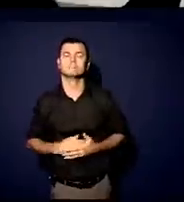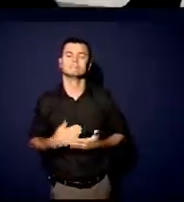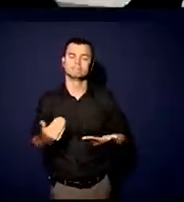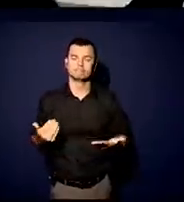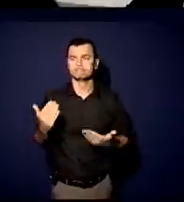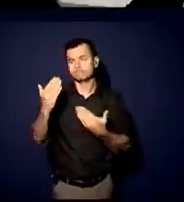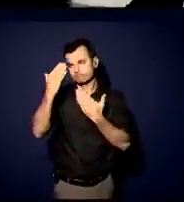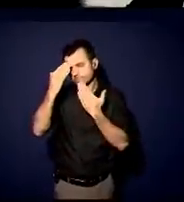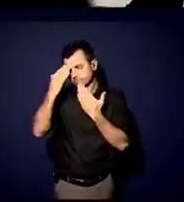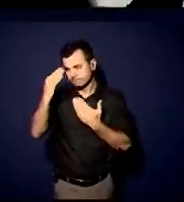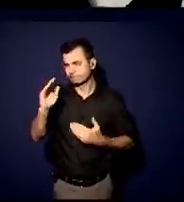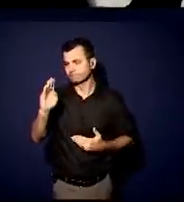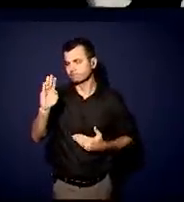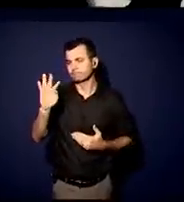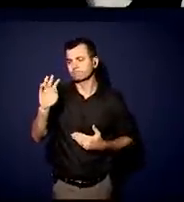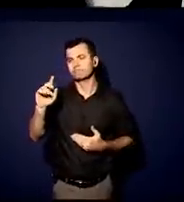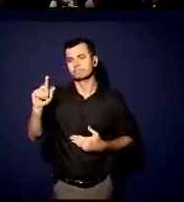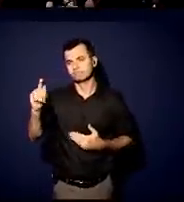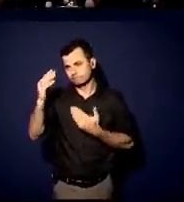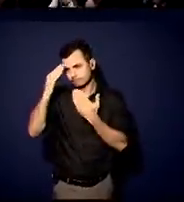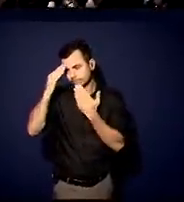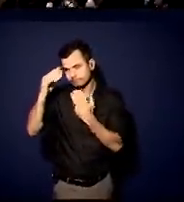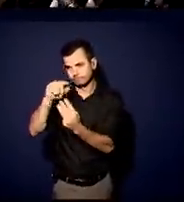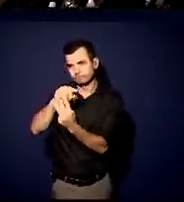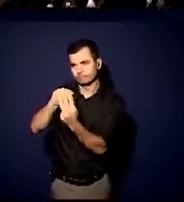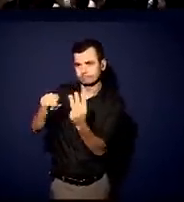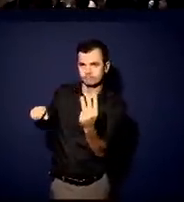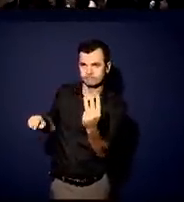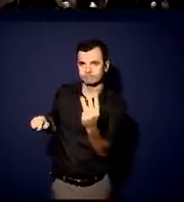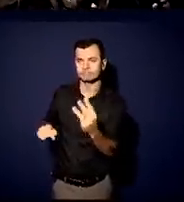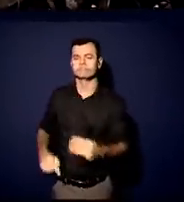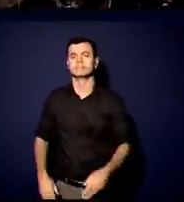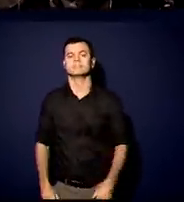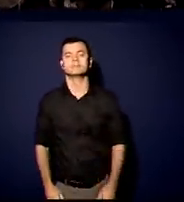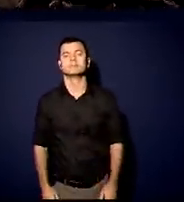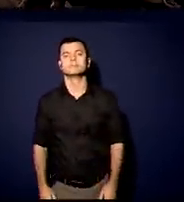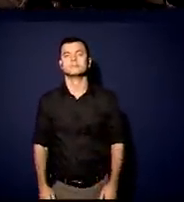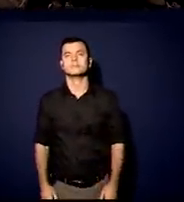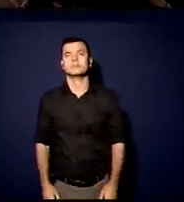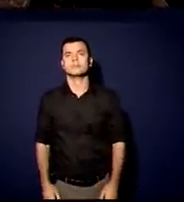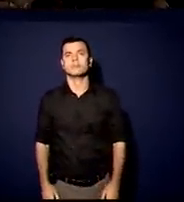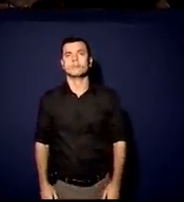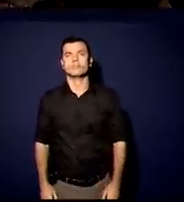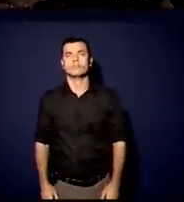BTG, eu agradeço vocês três. Tchau, tchau, tchau.